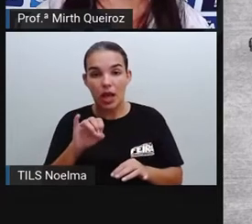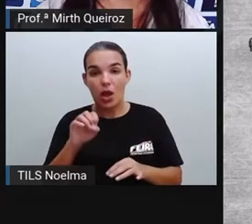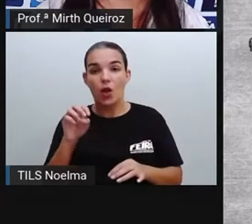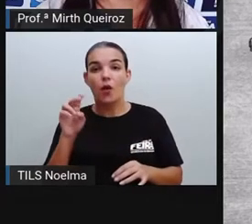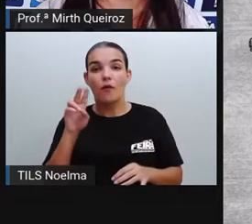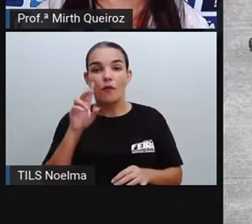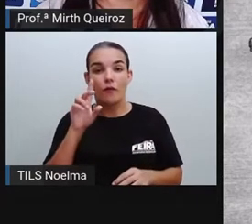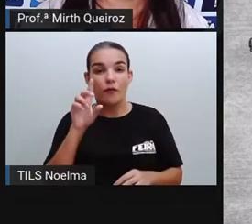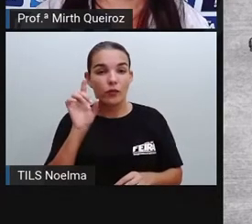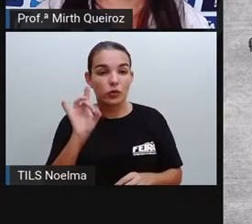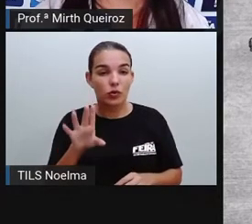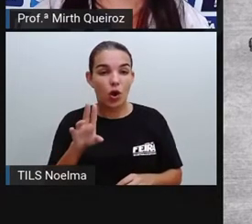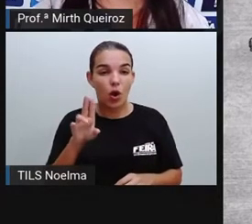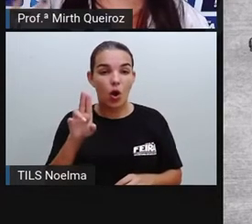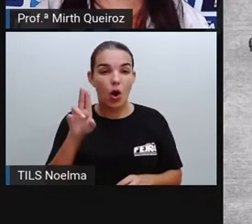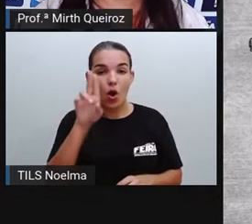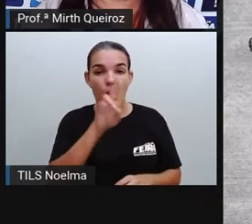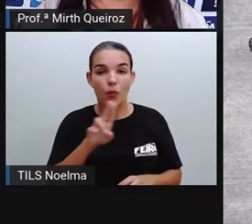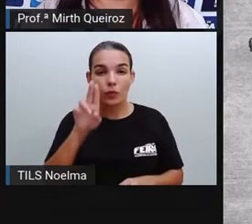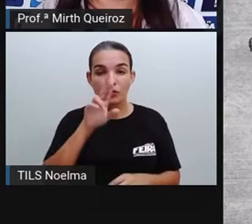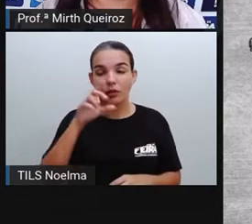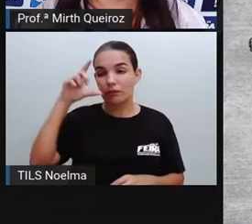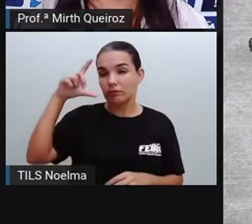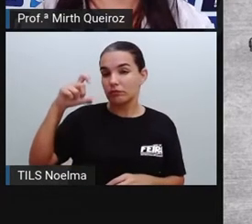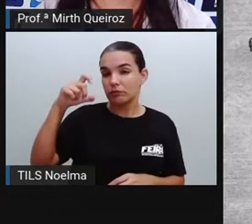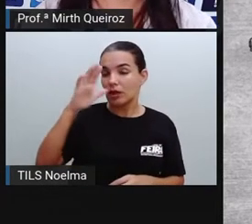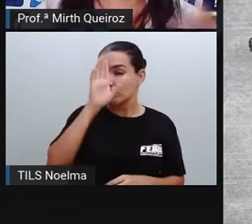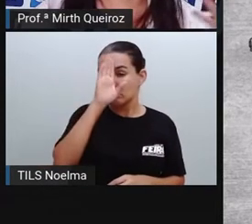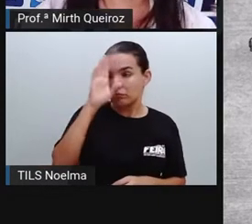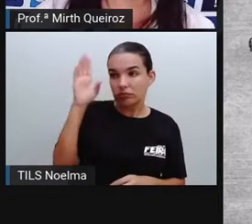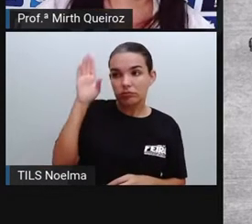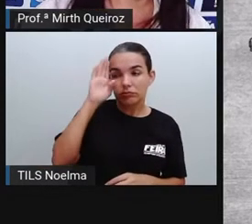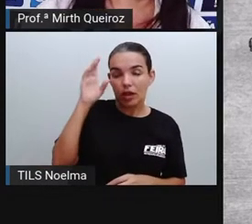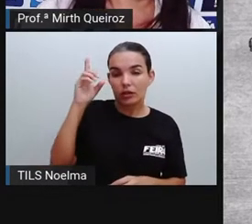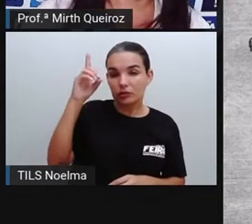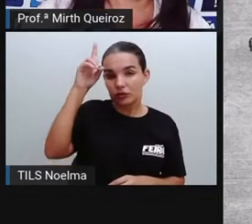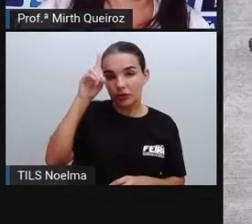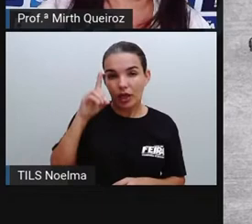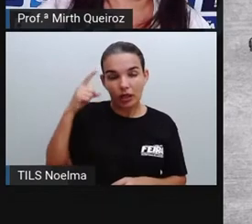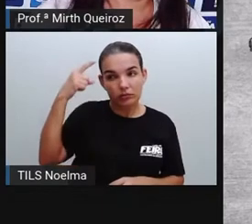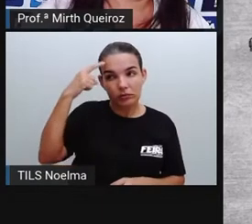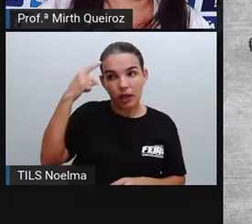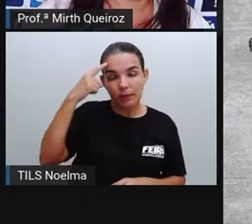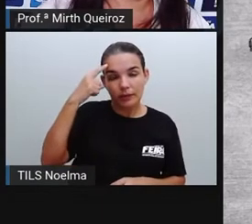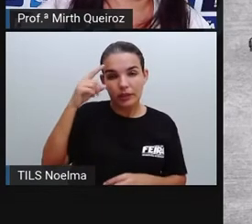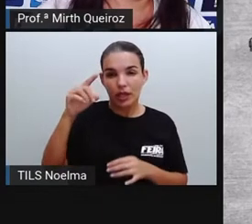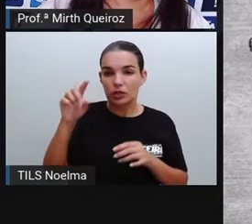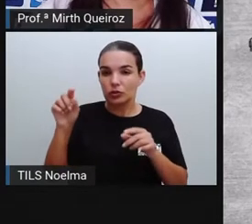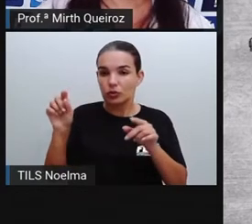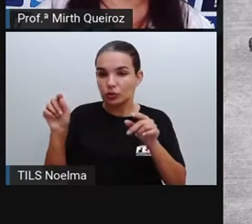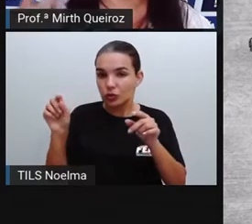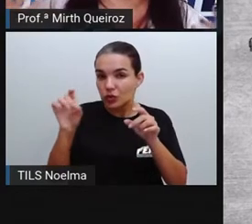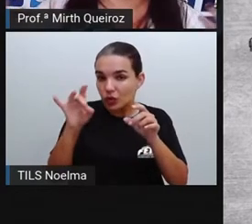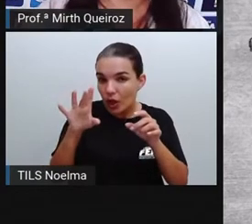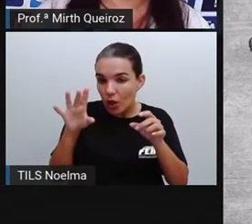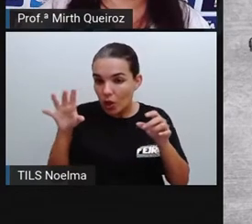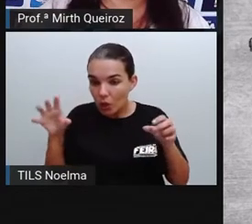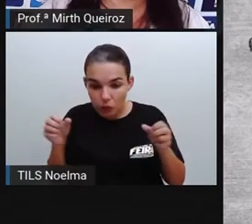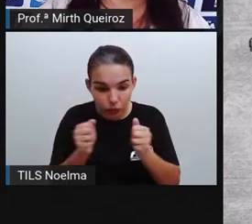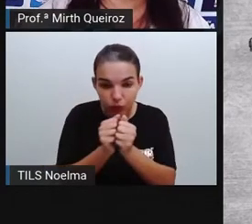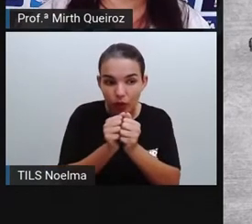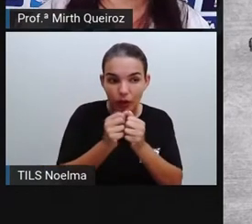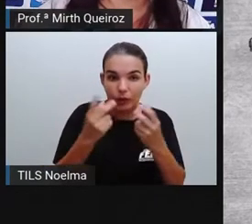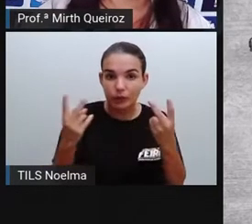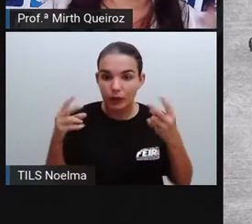utiliza ali a imagem e o texto escrito, a gente vai estar trabalhando